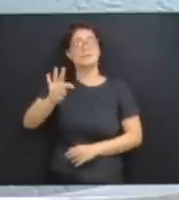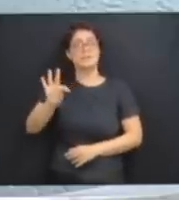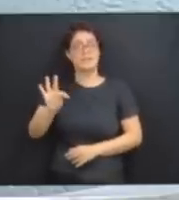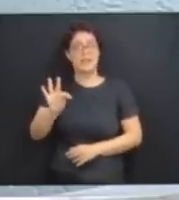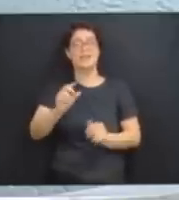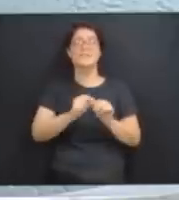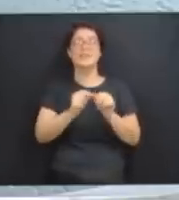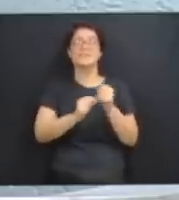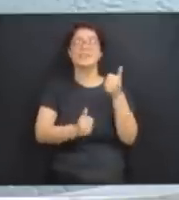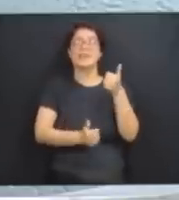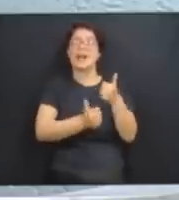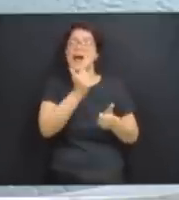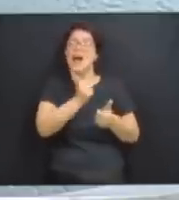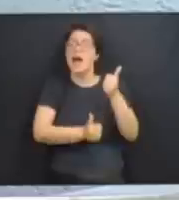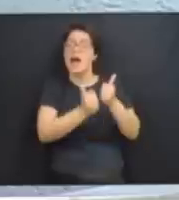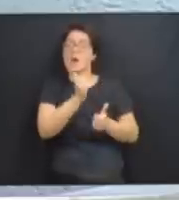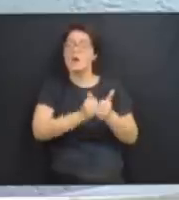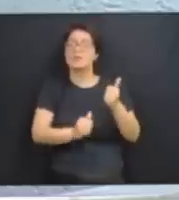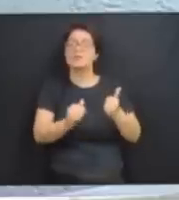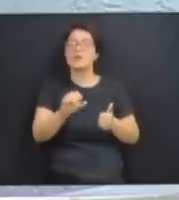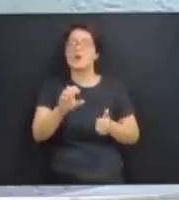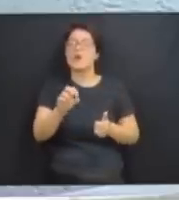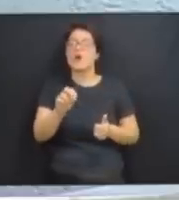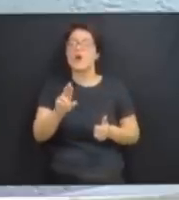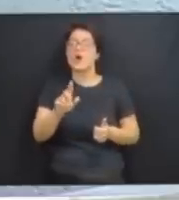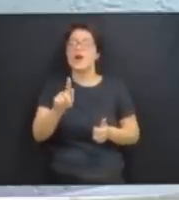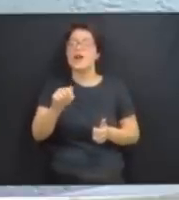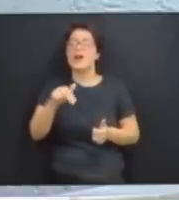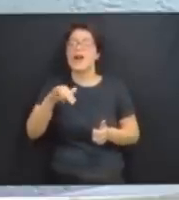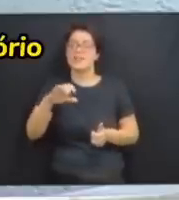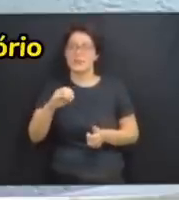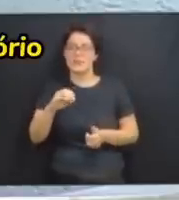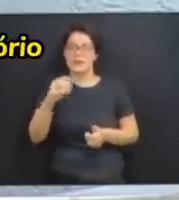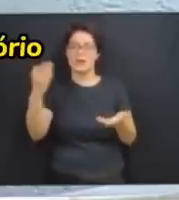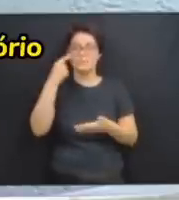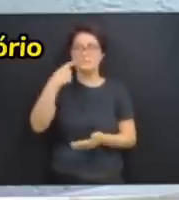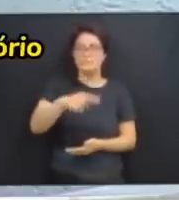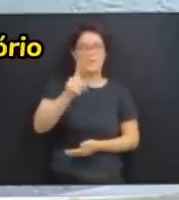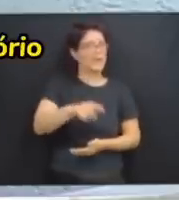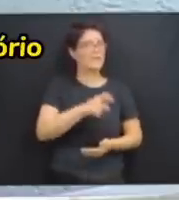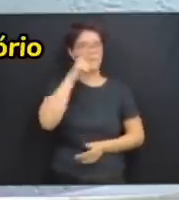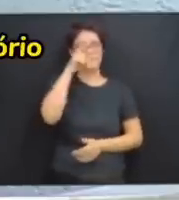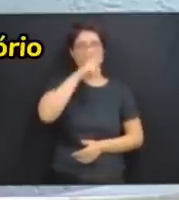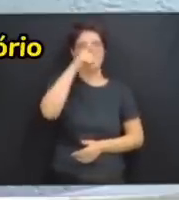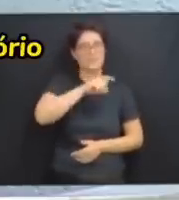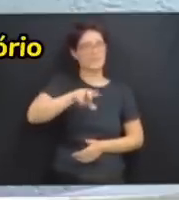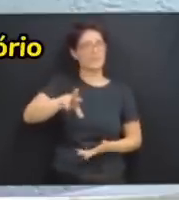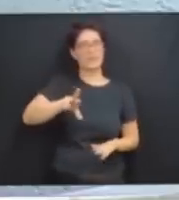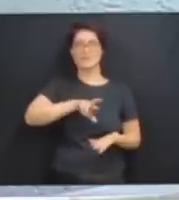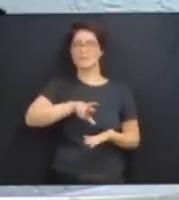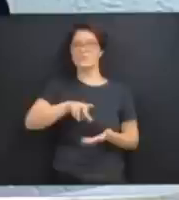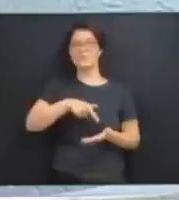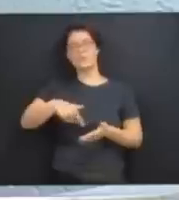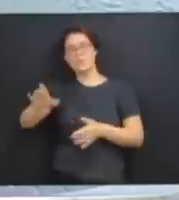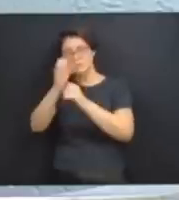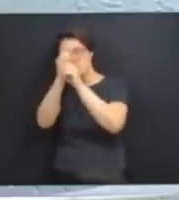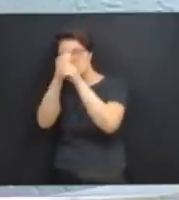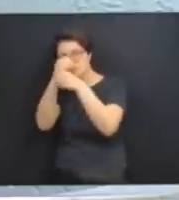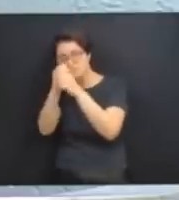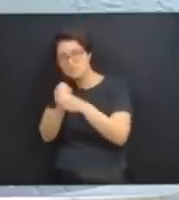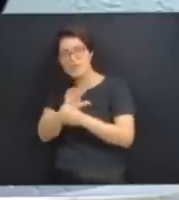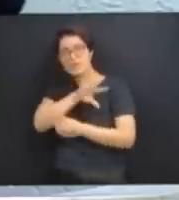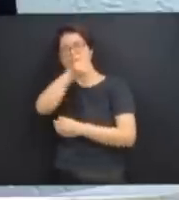orgânico, outra mentira. Não é nada de orgânico. Fizeram aí o levantamento em laboratório, ele tem mais